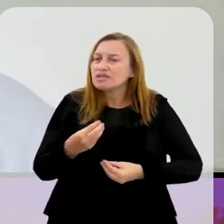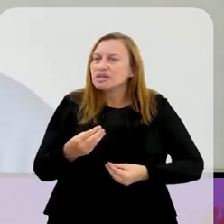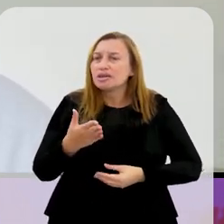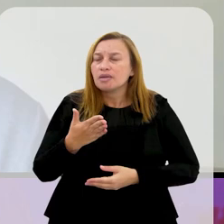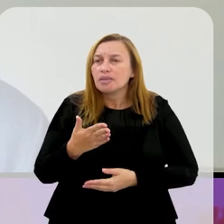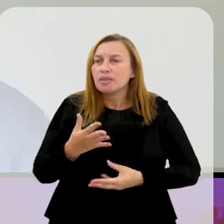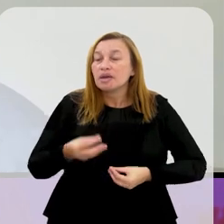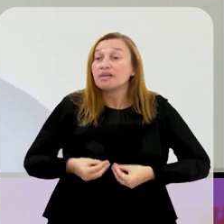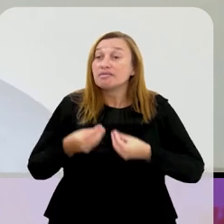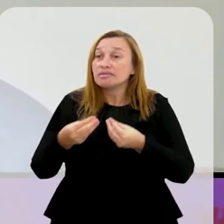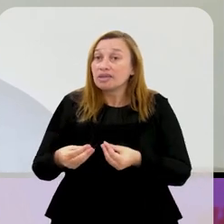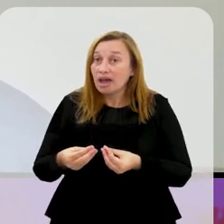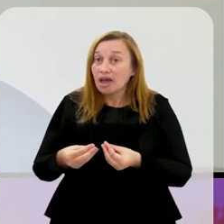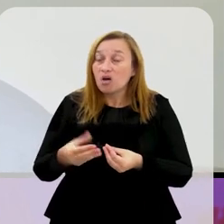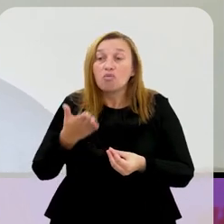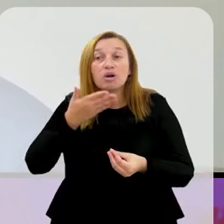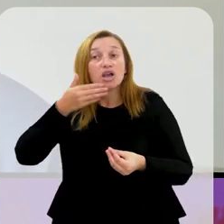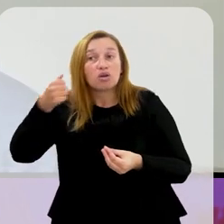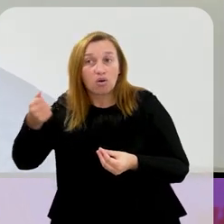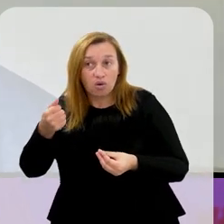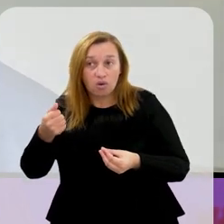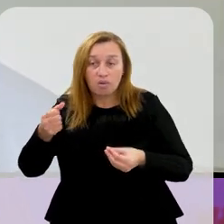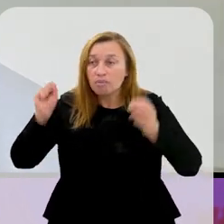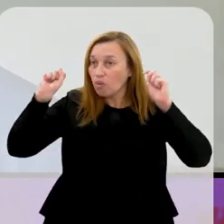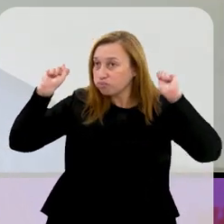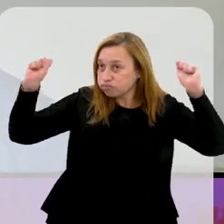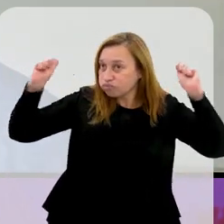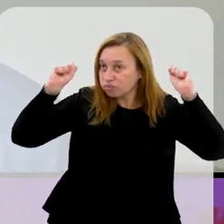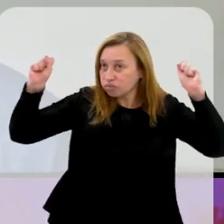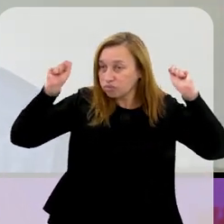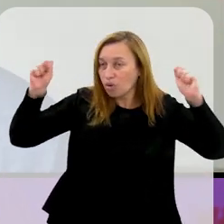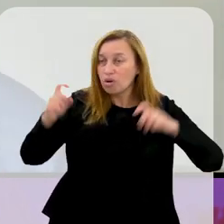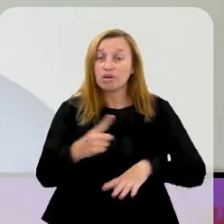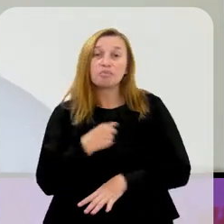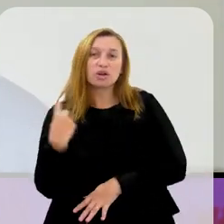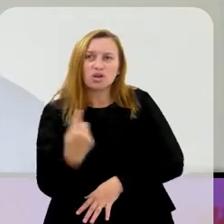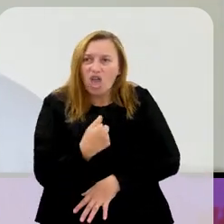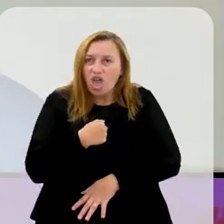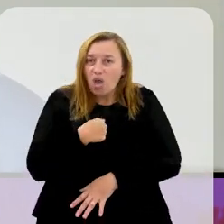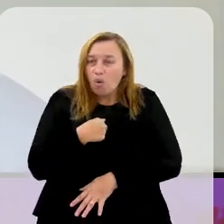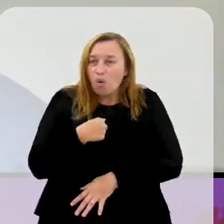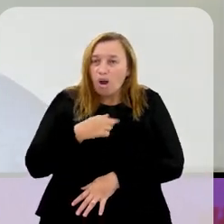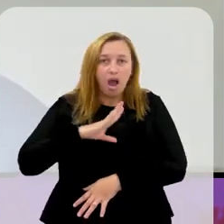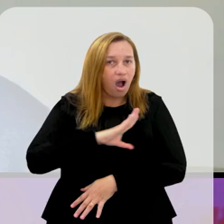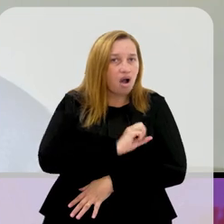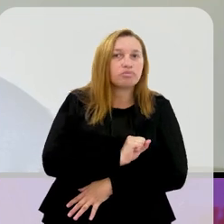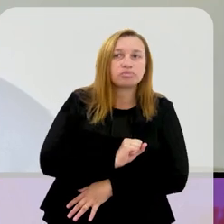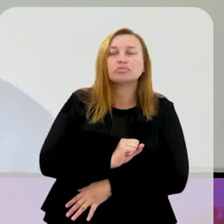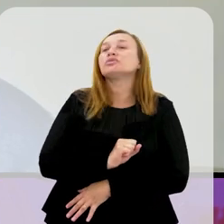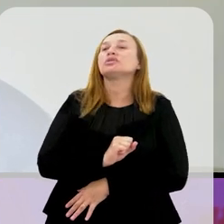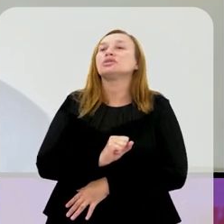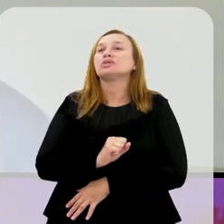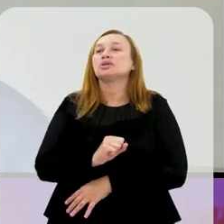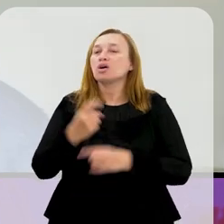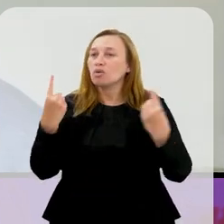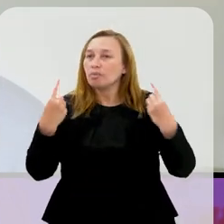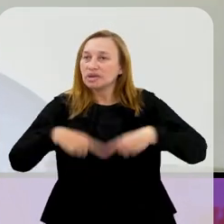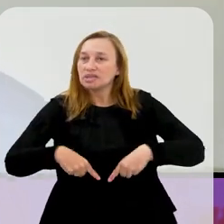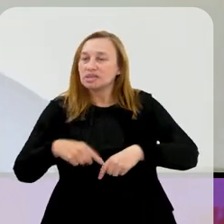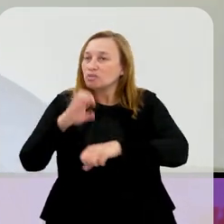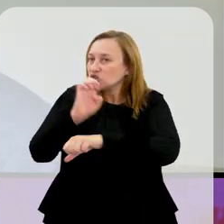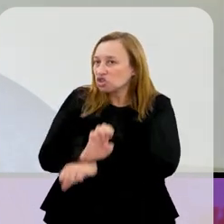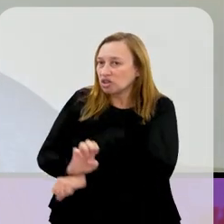ao campeonato a importância que ele tem para o torcedor. E para nós, eu sou fã do Campeonato Estadual,